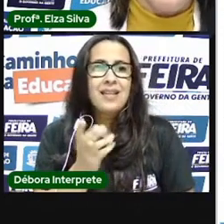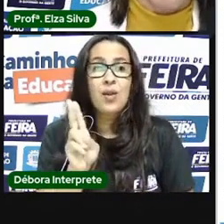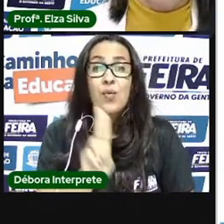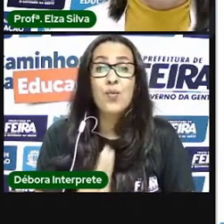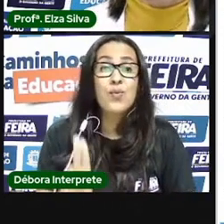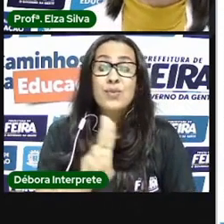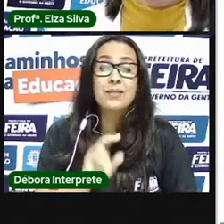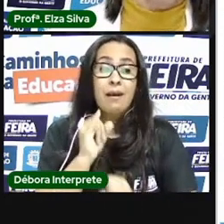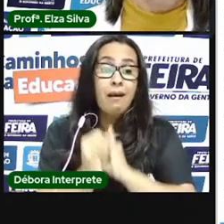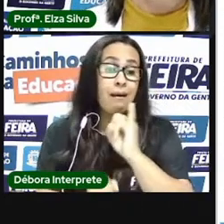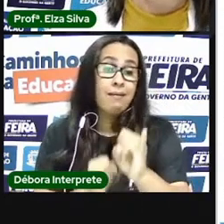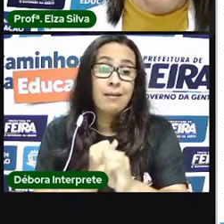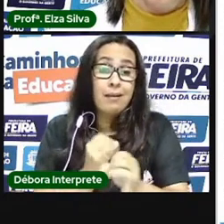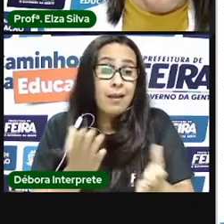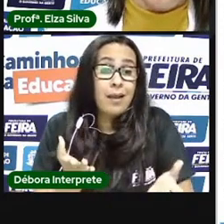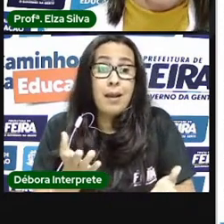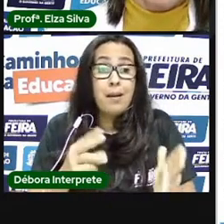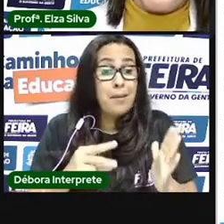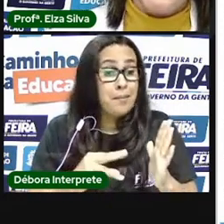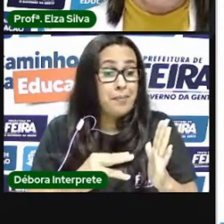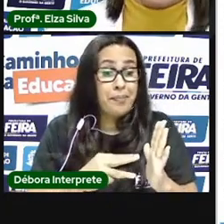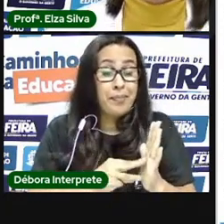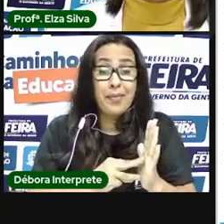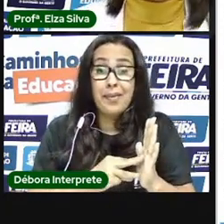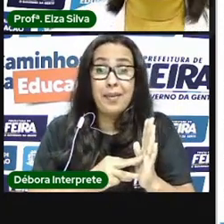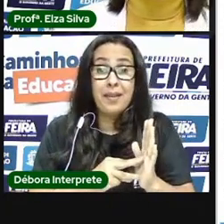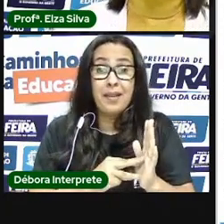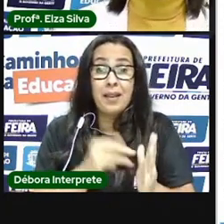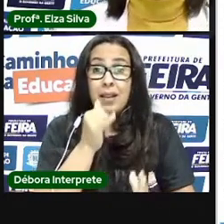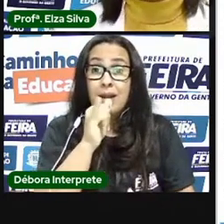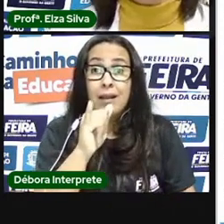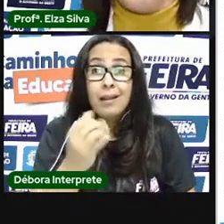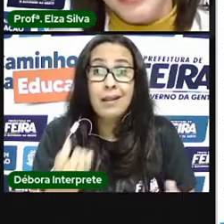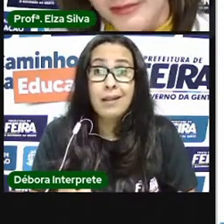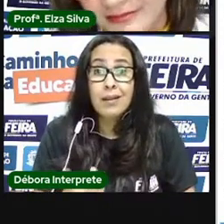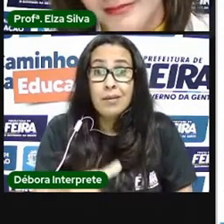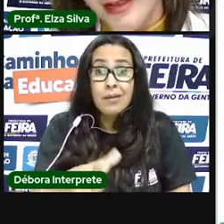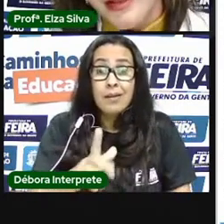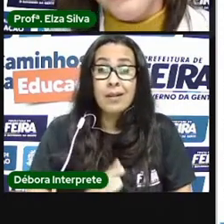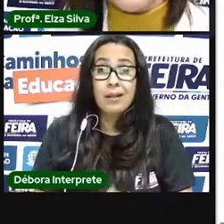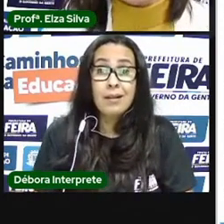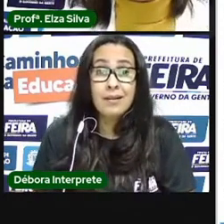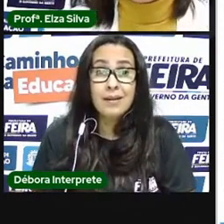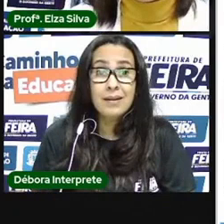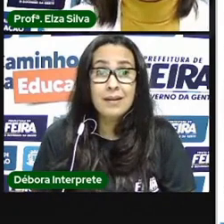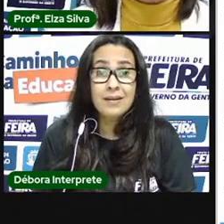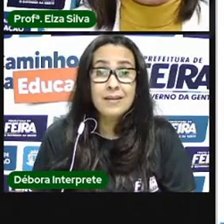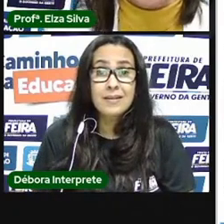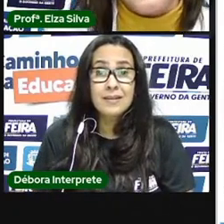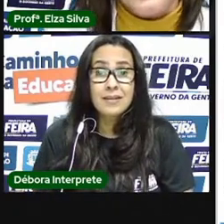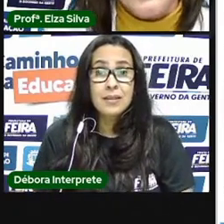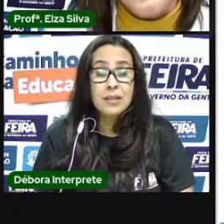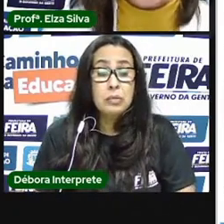local onde não tem energia onde é que o personagem da história em quadrinhos vai ligar o